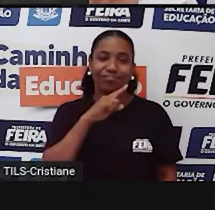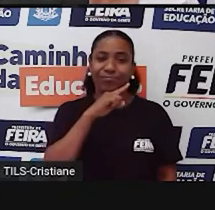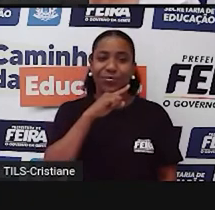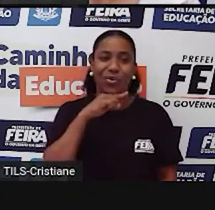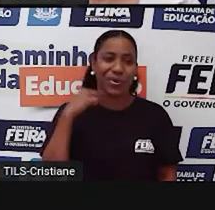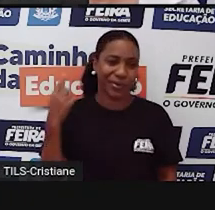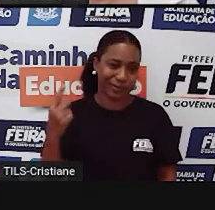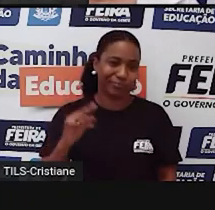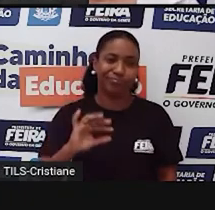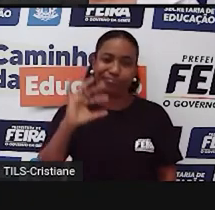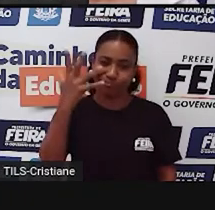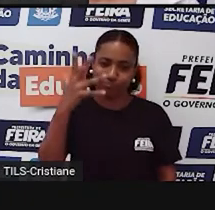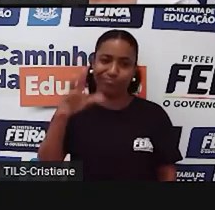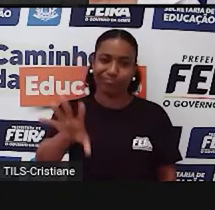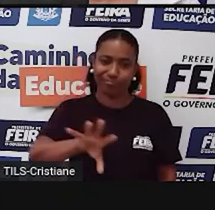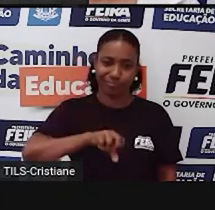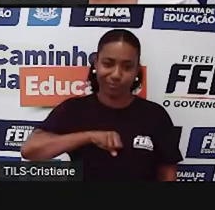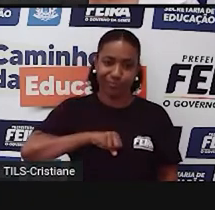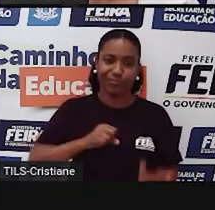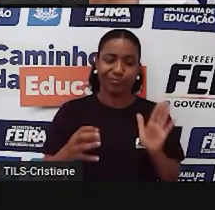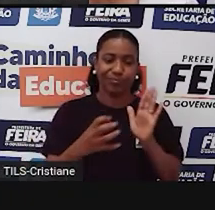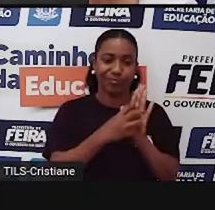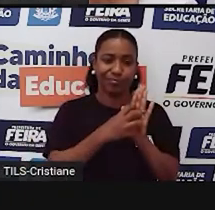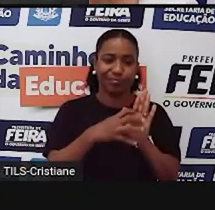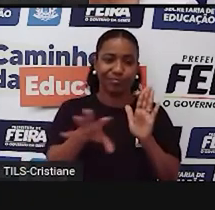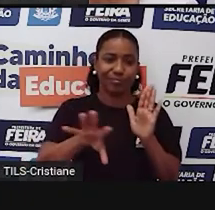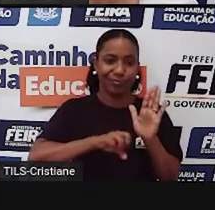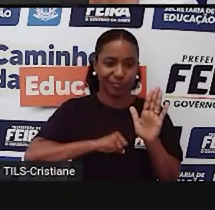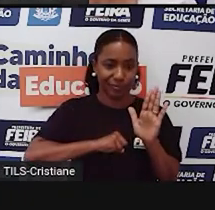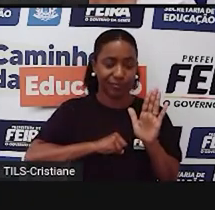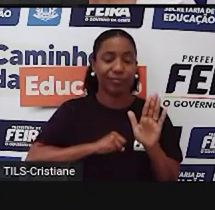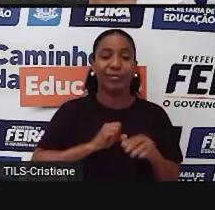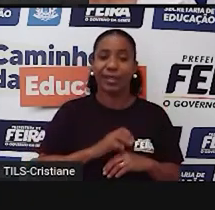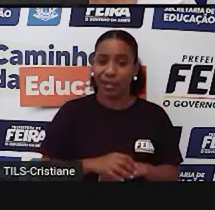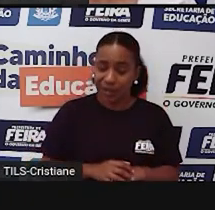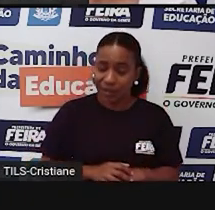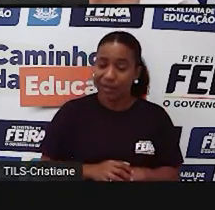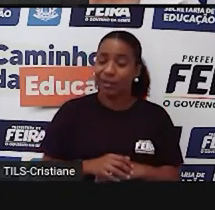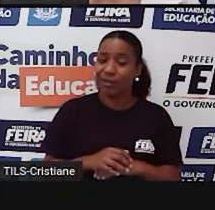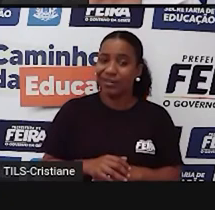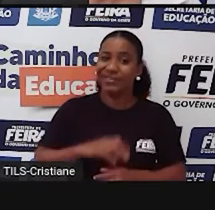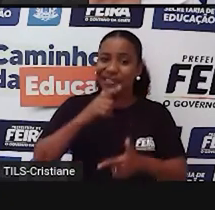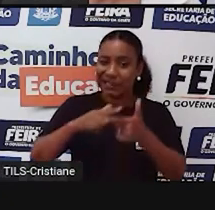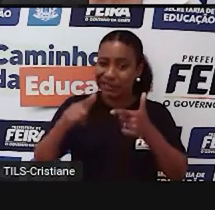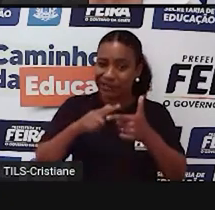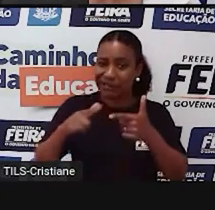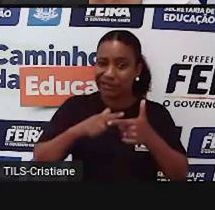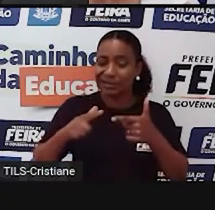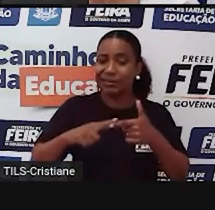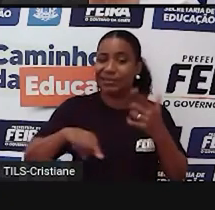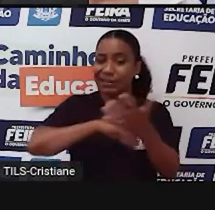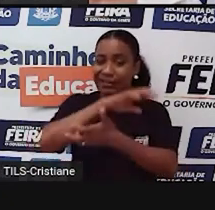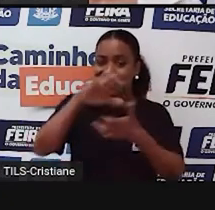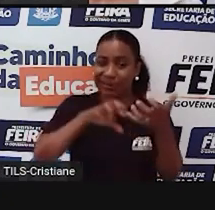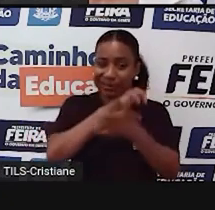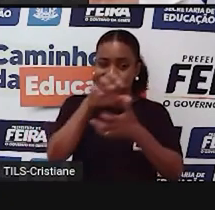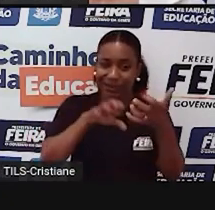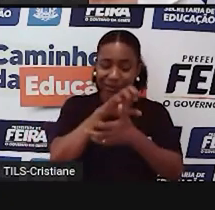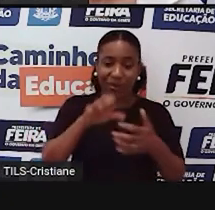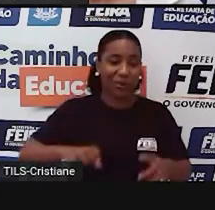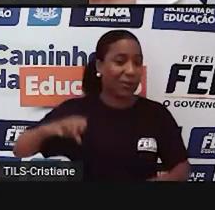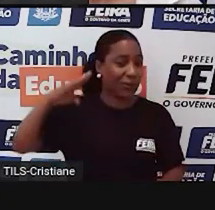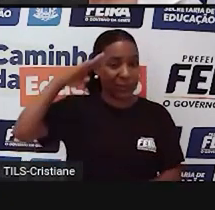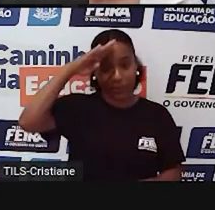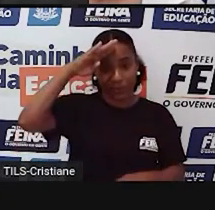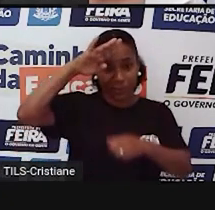vítima de HIV. Viveu muitos confrontos no período do regime militar na década de 70, mesmo